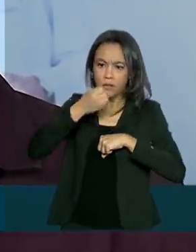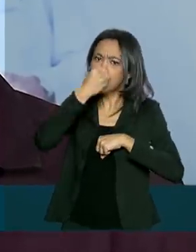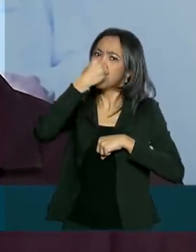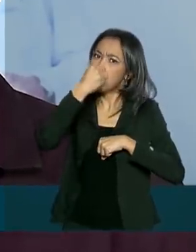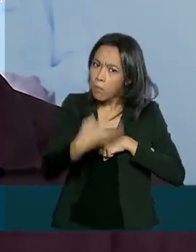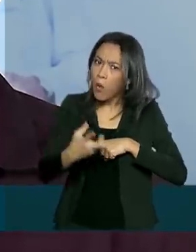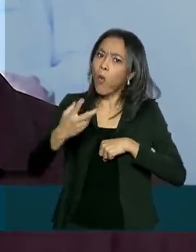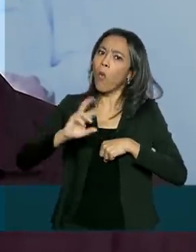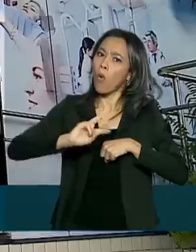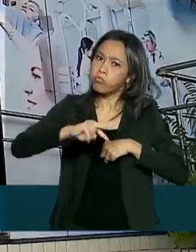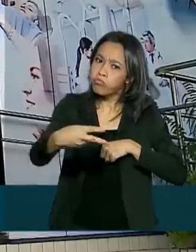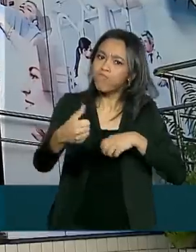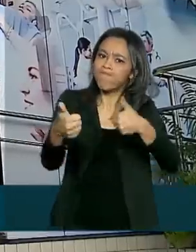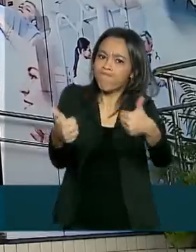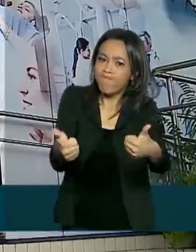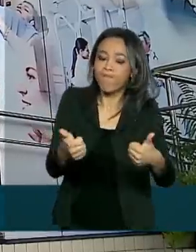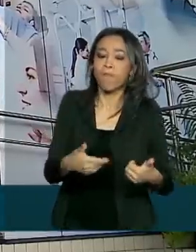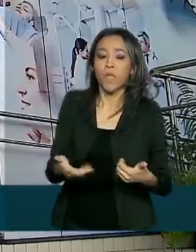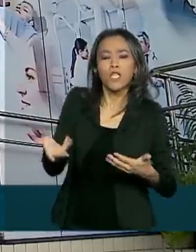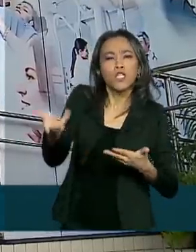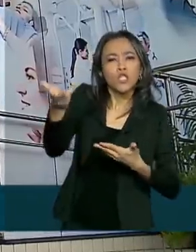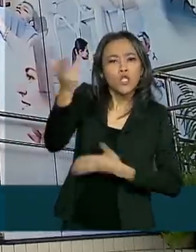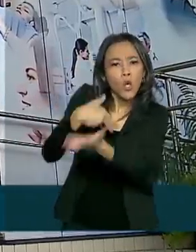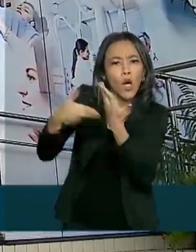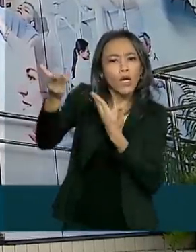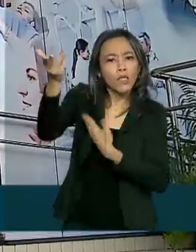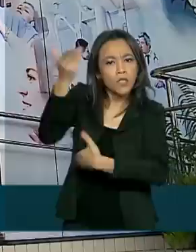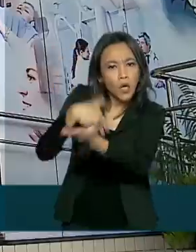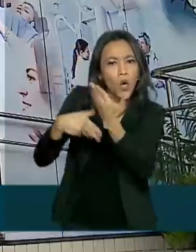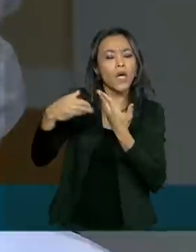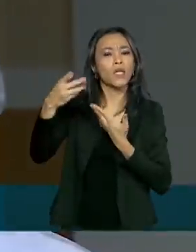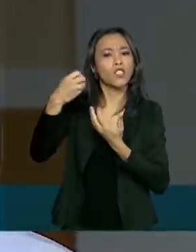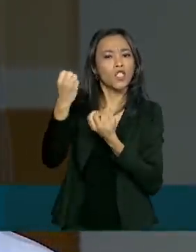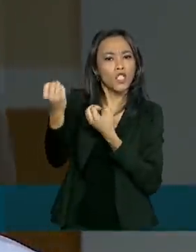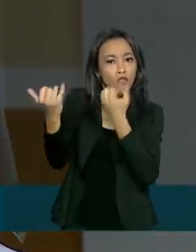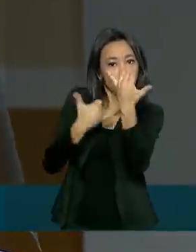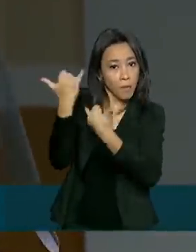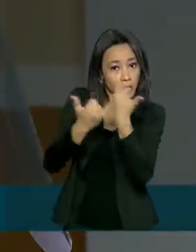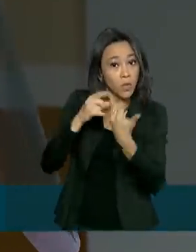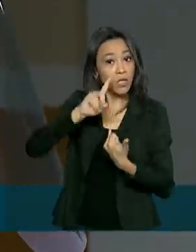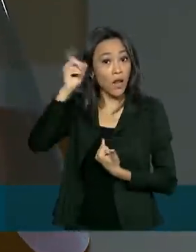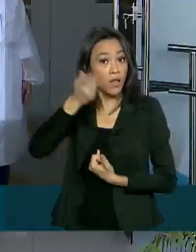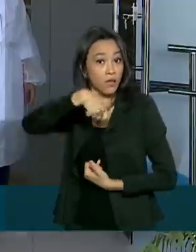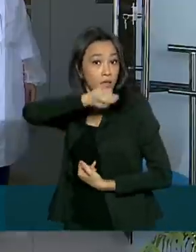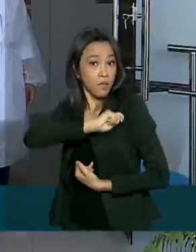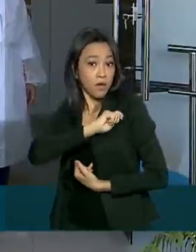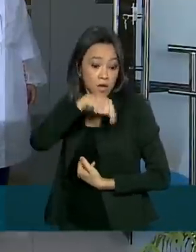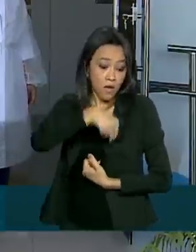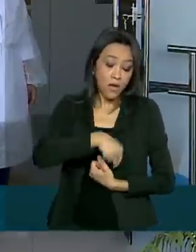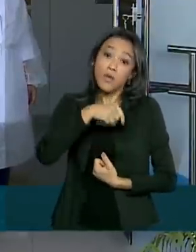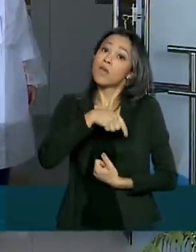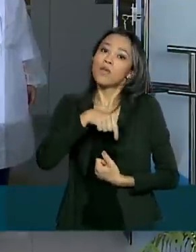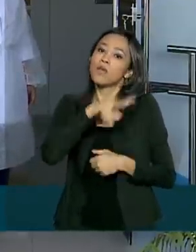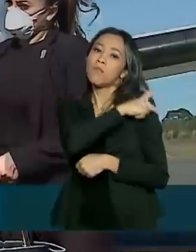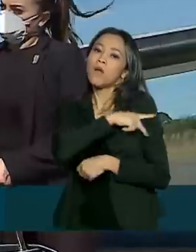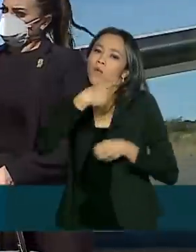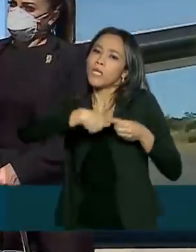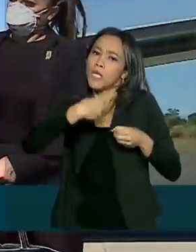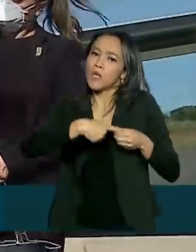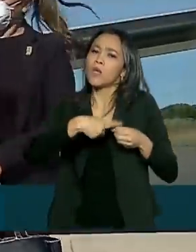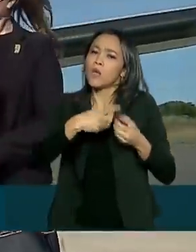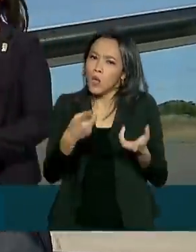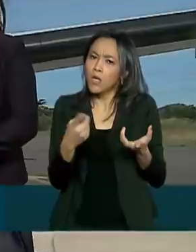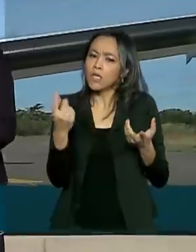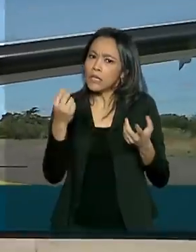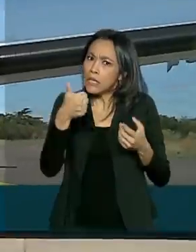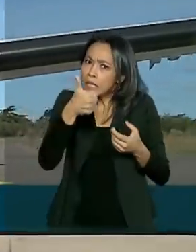resultado até o momento. A troca de informações entre Madri e Floriano salvou até agora 15 vidas. A